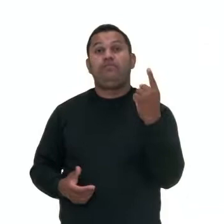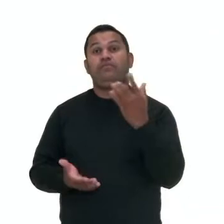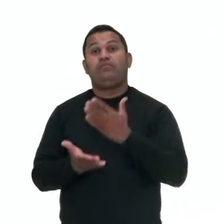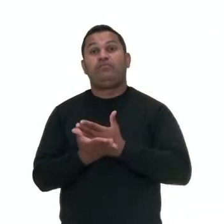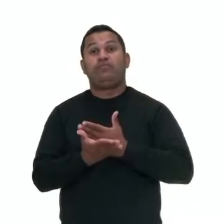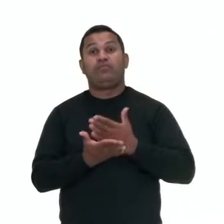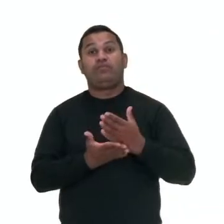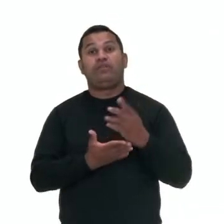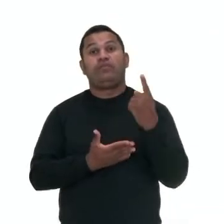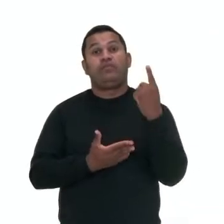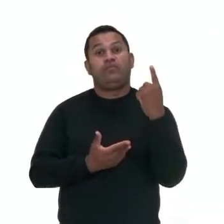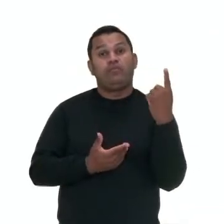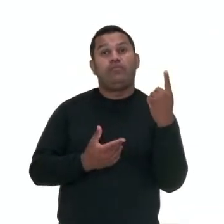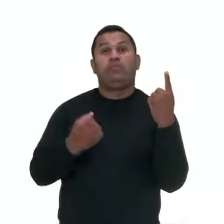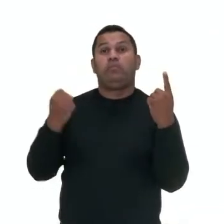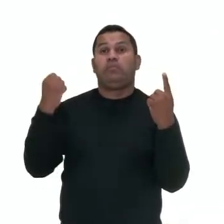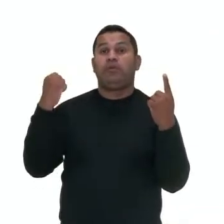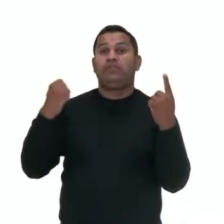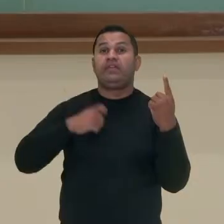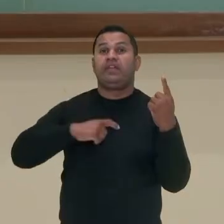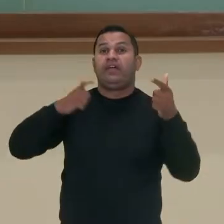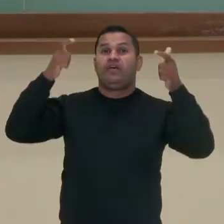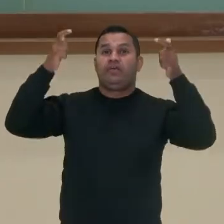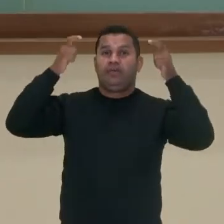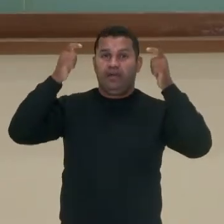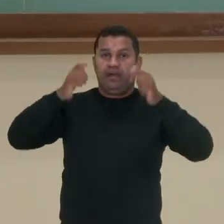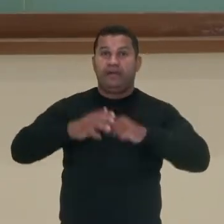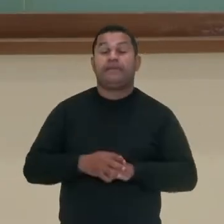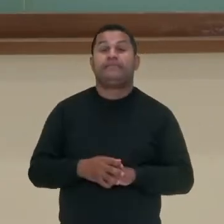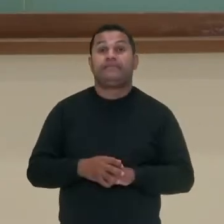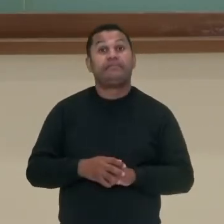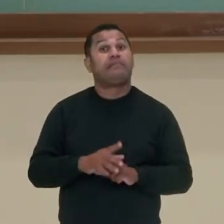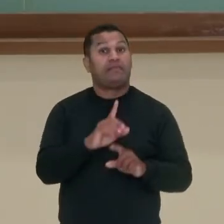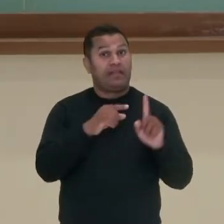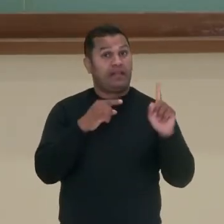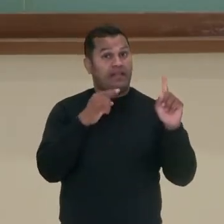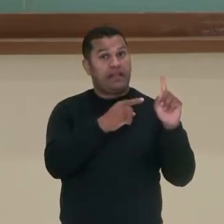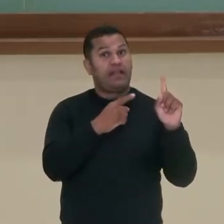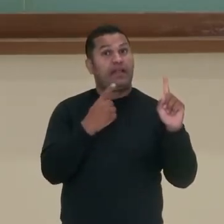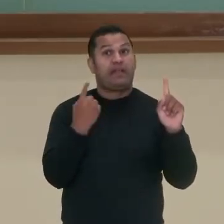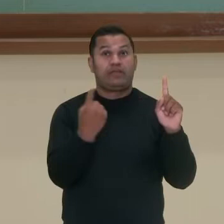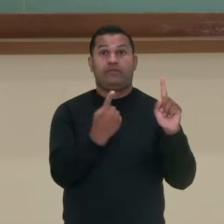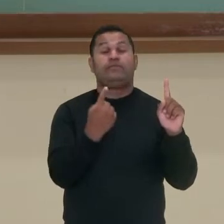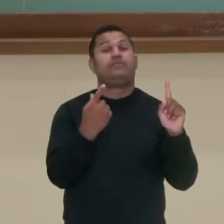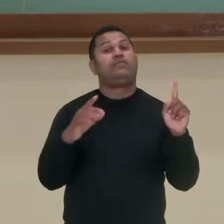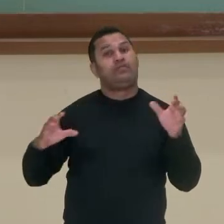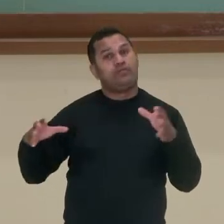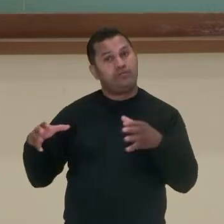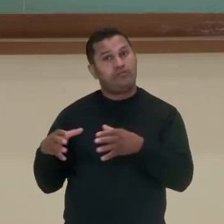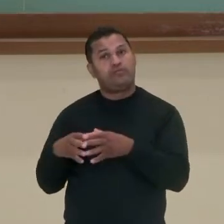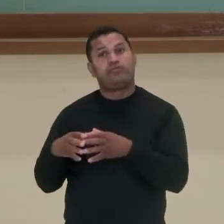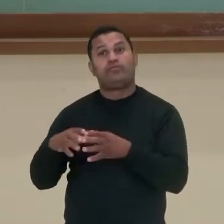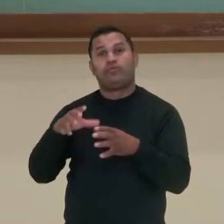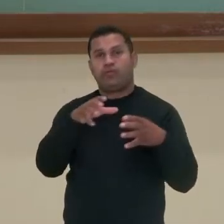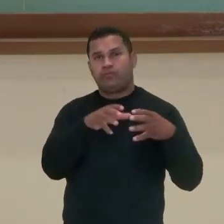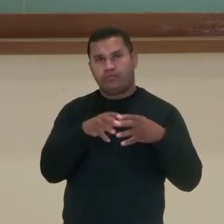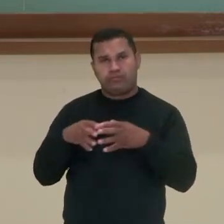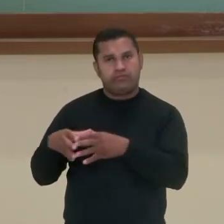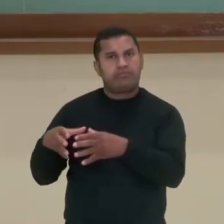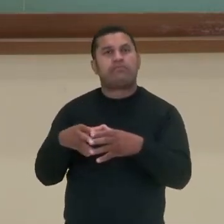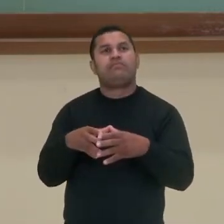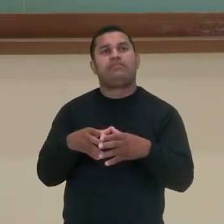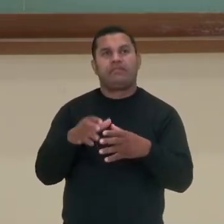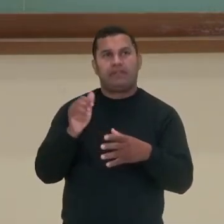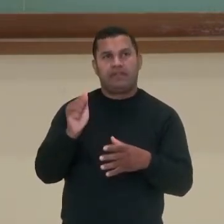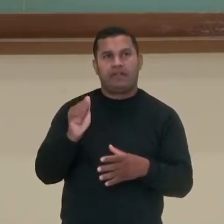da aristocracia, chamados de eupátrida, somente eles governavam, eles que ocupavam os cargos. Claro que